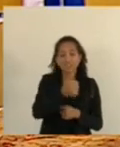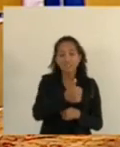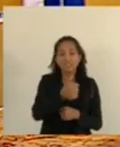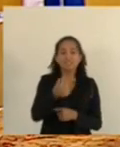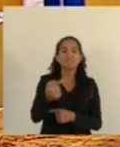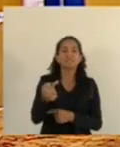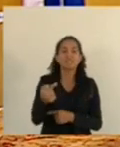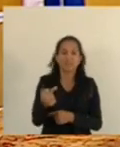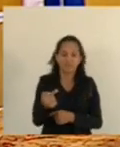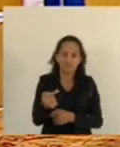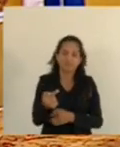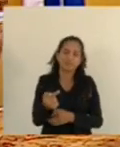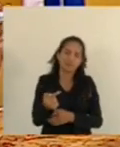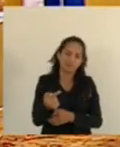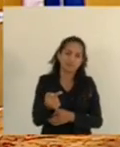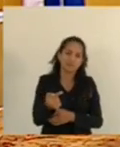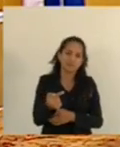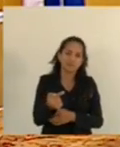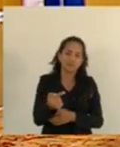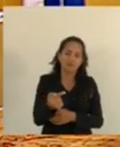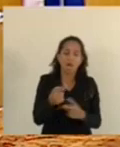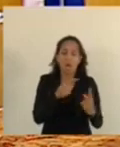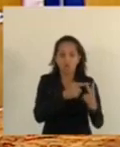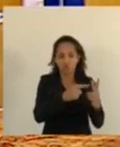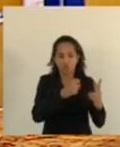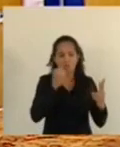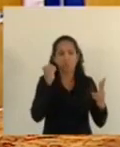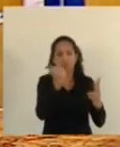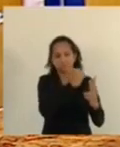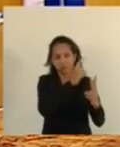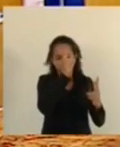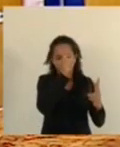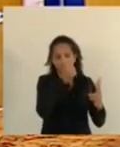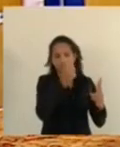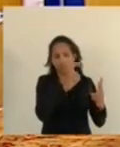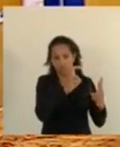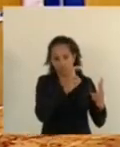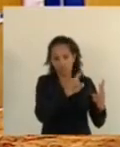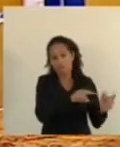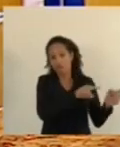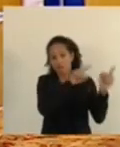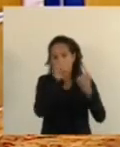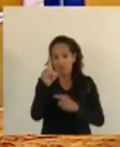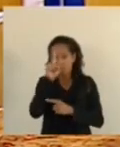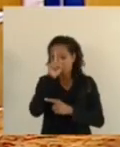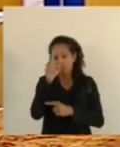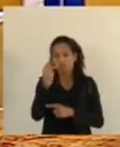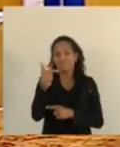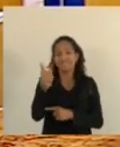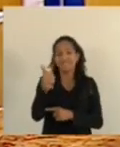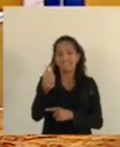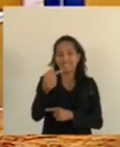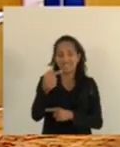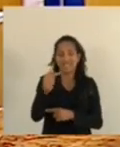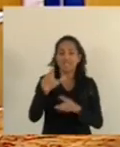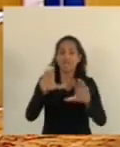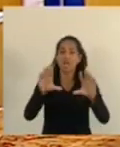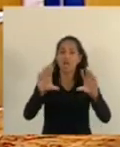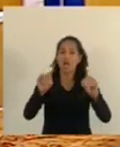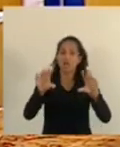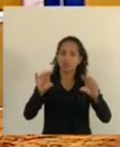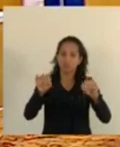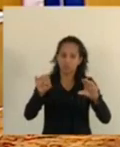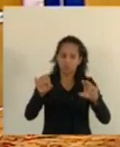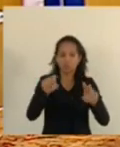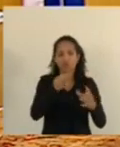as duas foram assassinadas dia 15. Somente no dia 17, à noite, é que os corpos foram